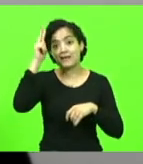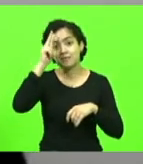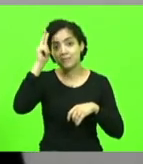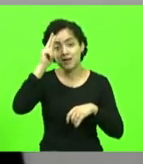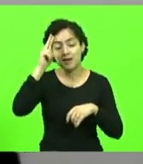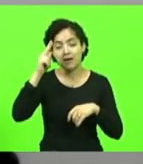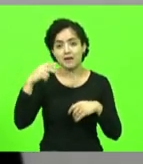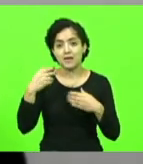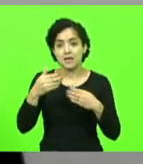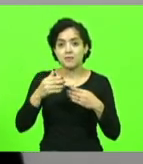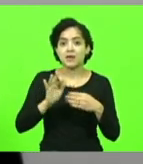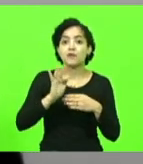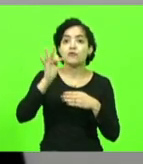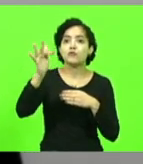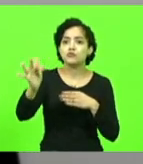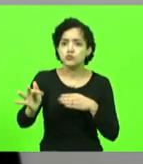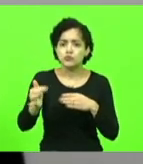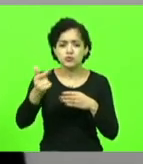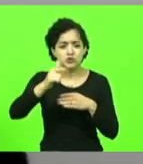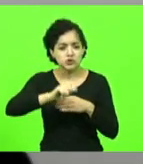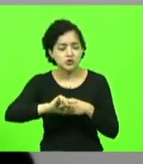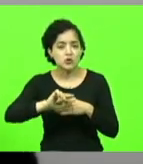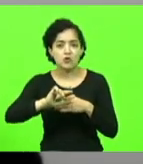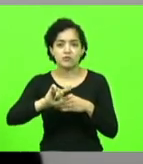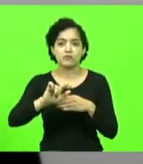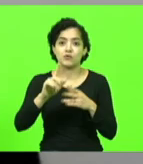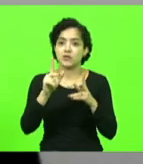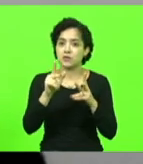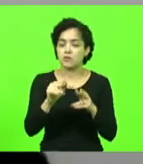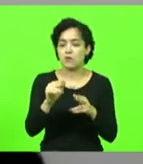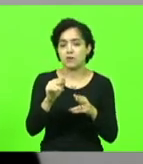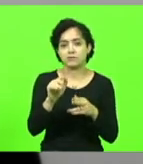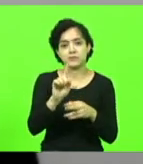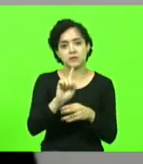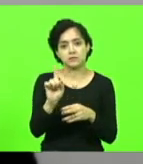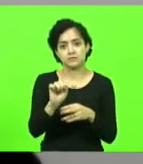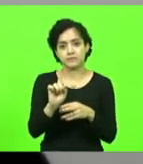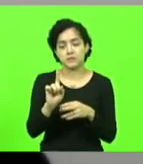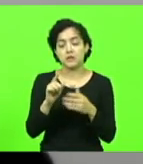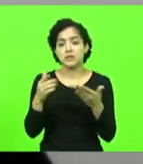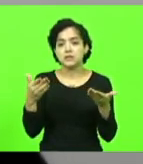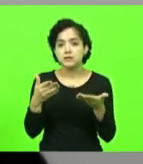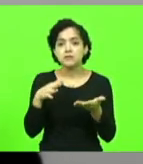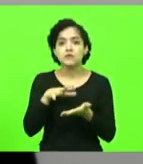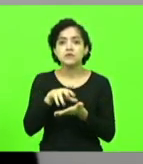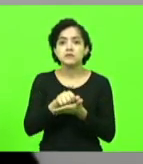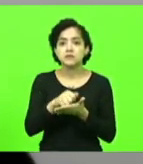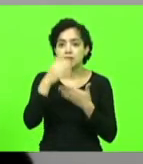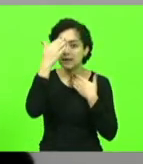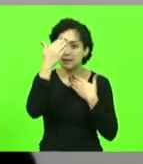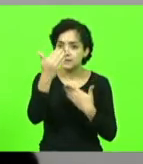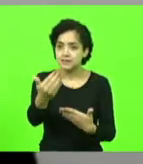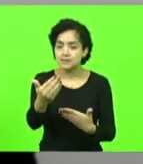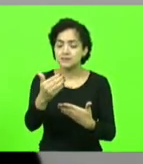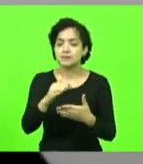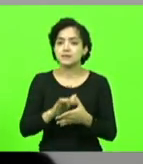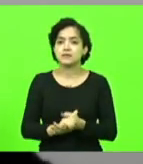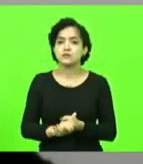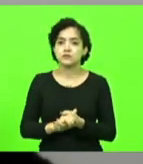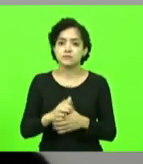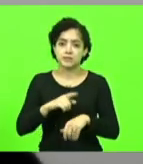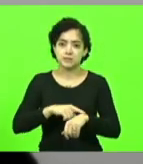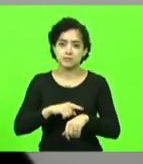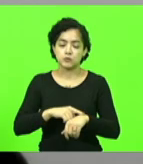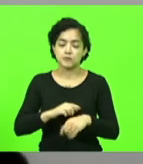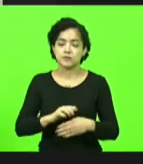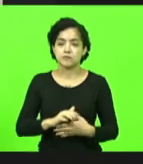para, no futuro, não repetir os erros do passado. Então, senhor presidente, fica esse registro. Eu agradeço aí a gentileza do seu espaço. Muito obrigado.